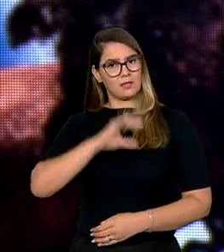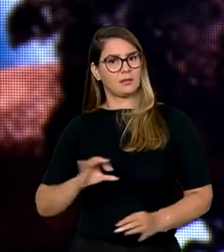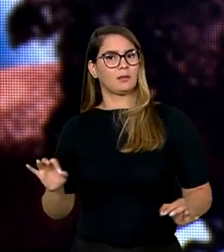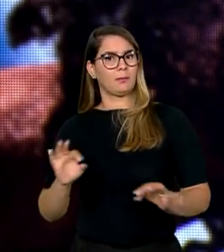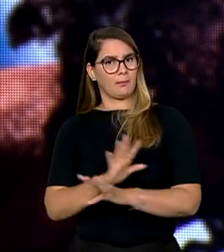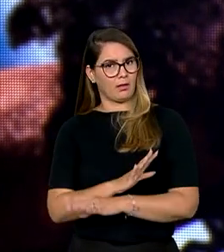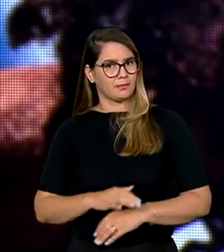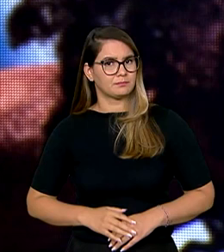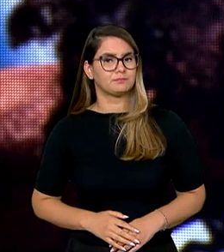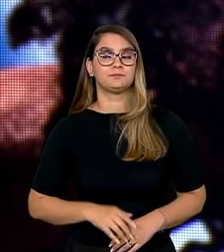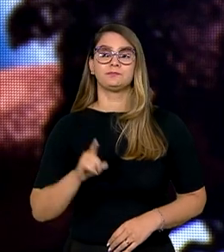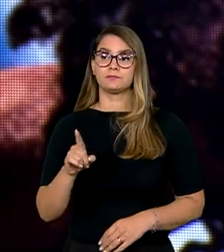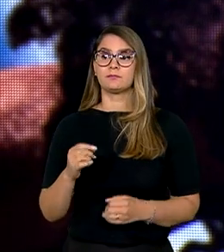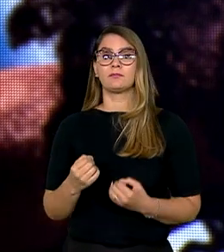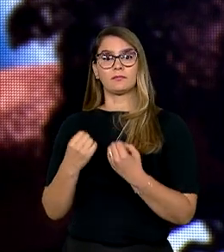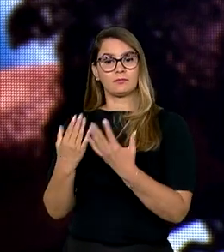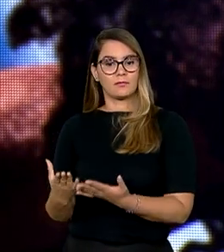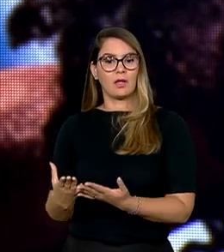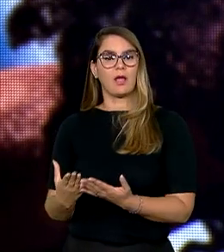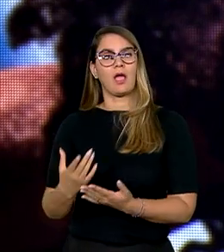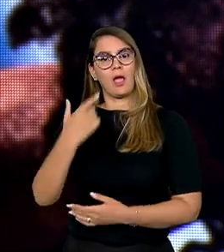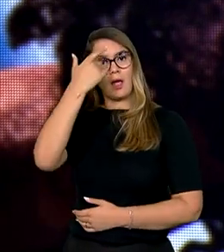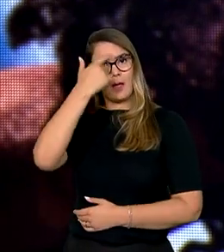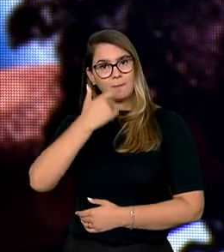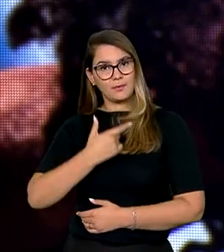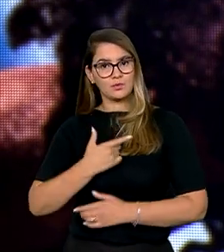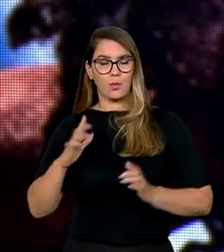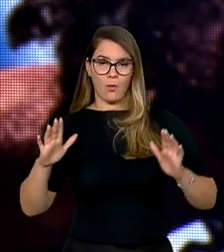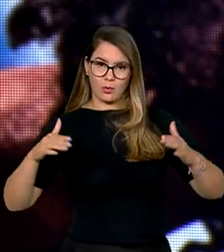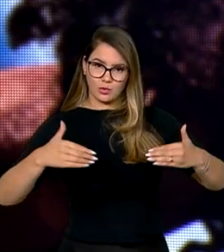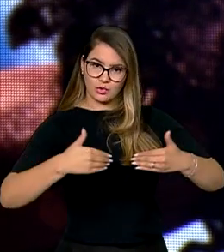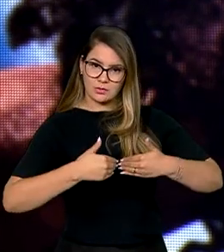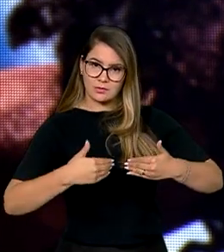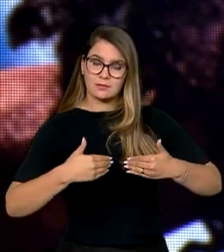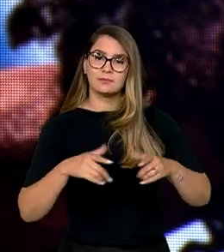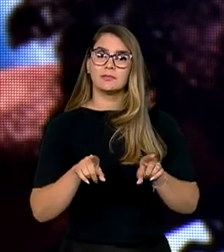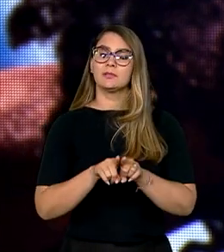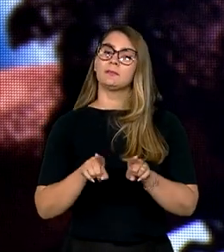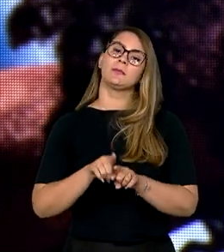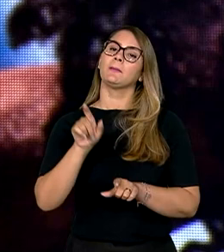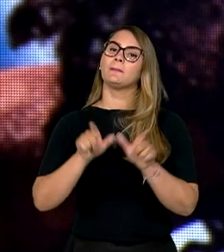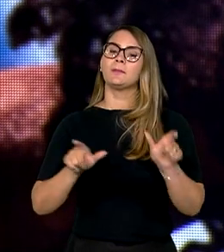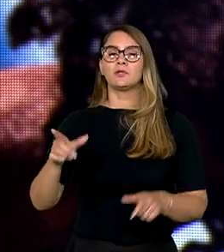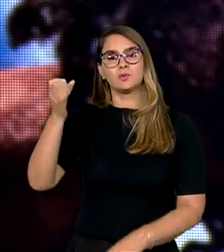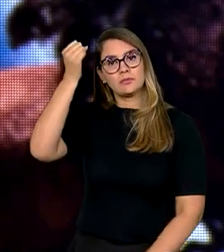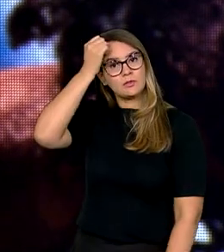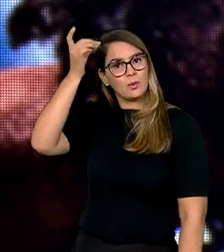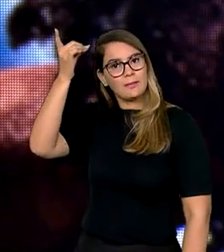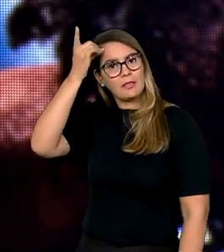Ele se destina a pessoas do espectro autista, as pessoas com síndrome de Dow,